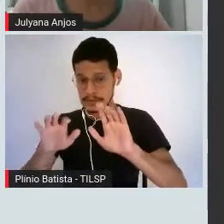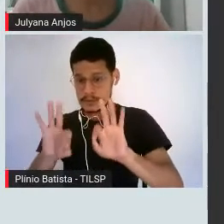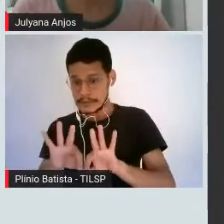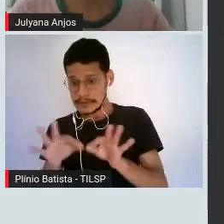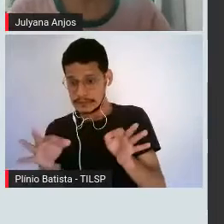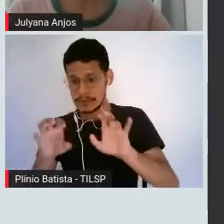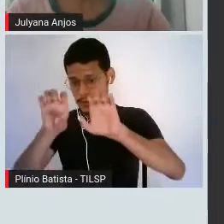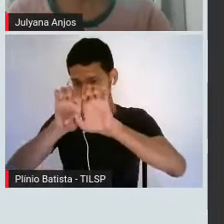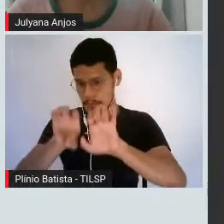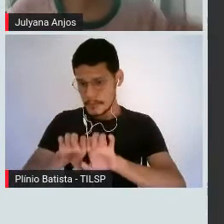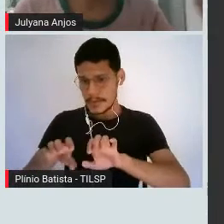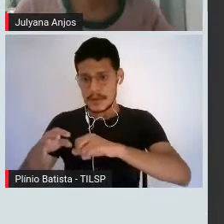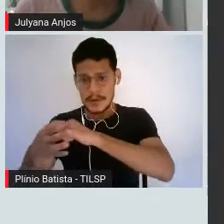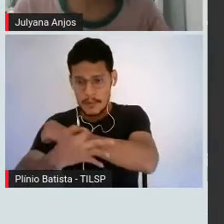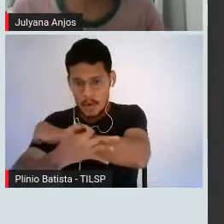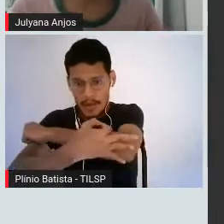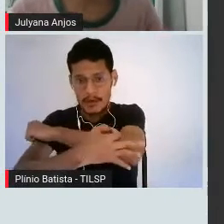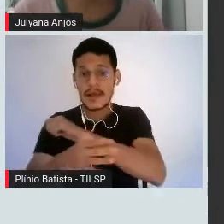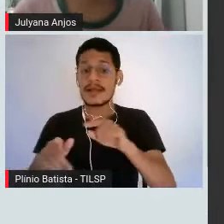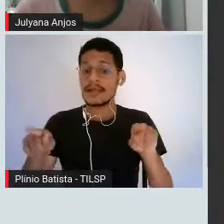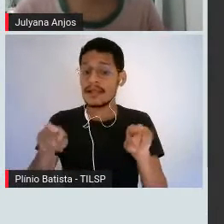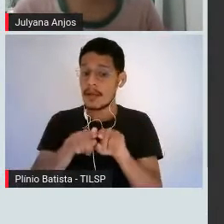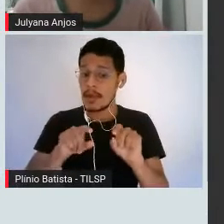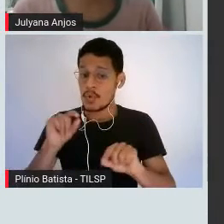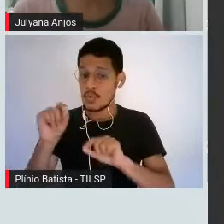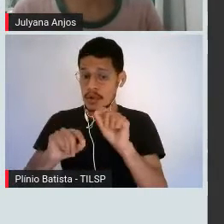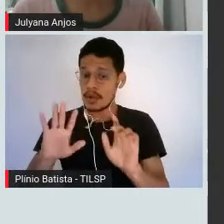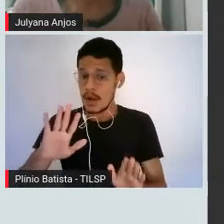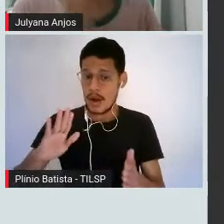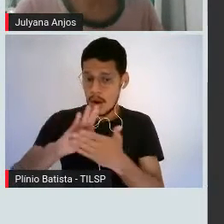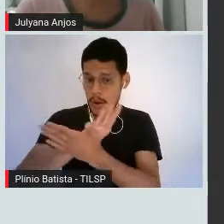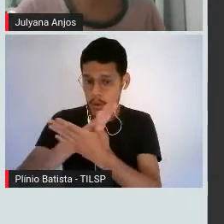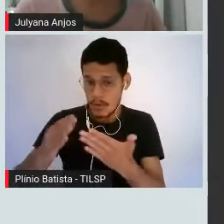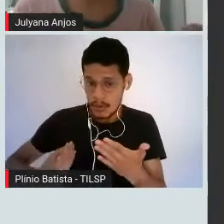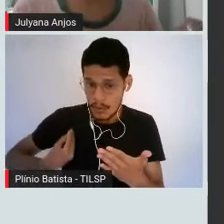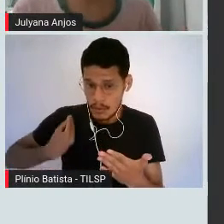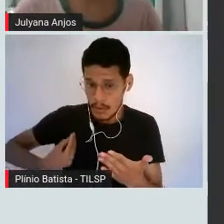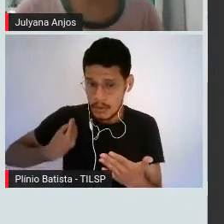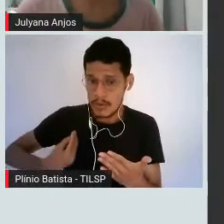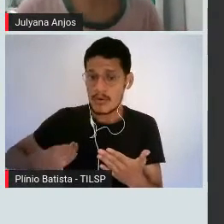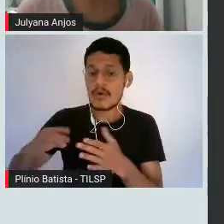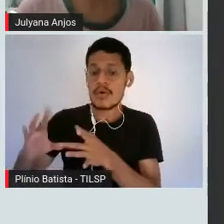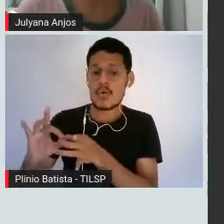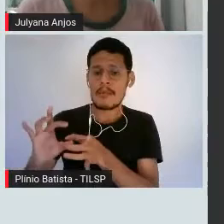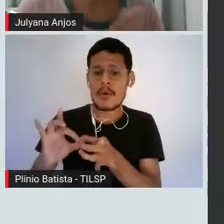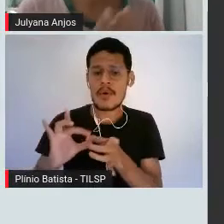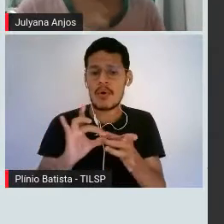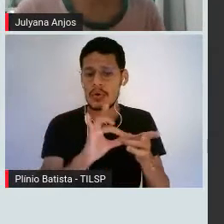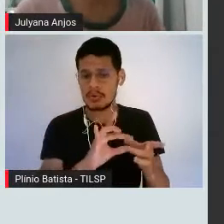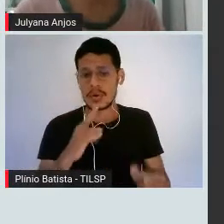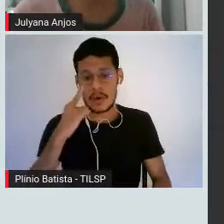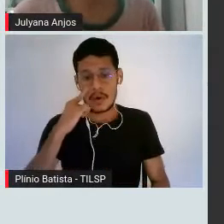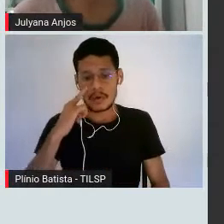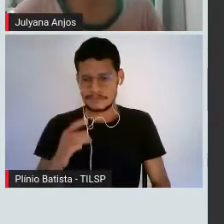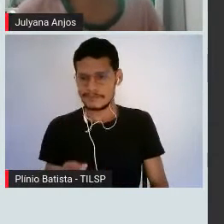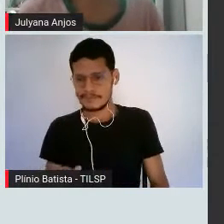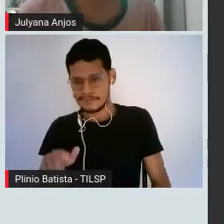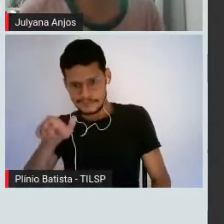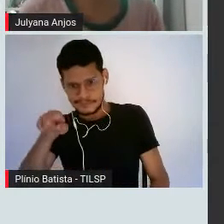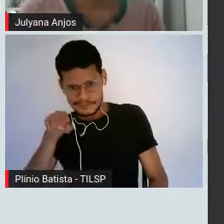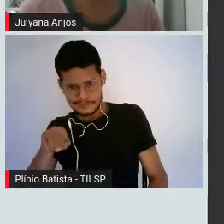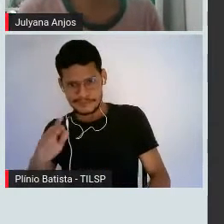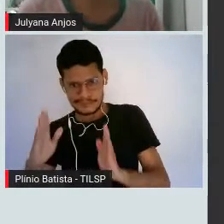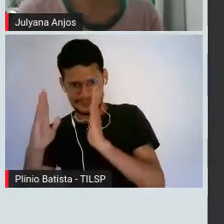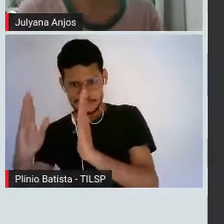que ela vai ter e também a presença ou não de determinados compostos. Por exemplo, nas moléculas inorgânicas, a gente não tem o